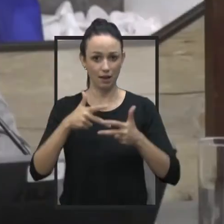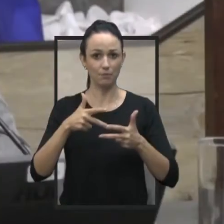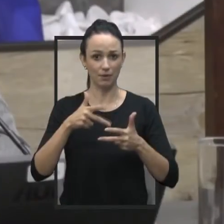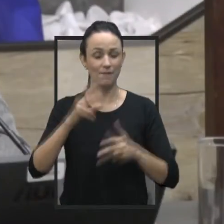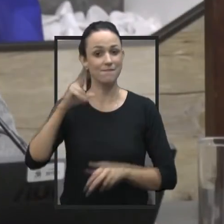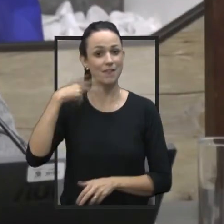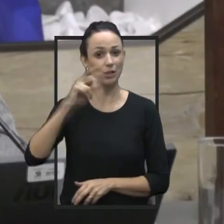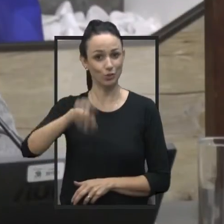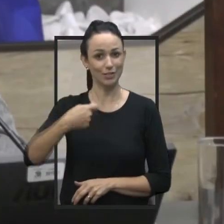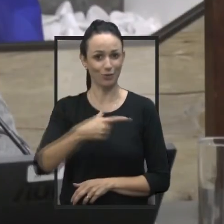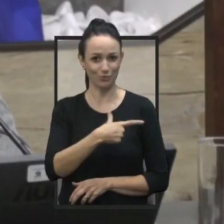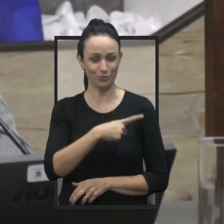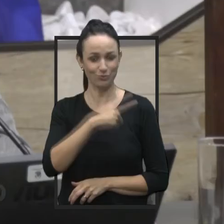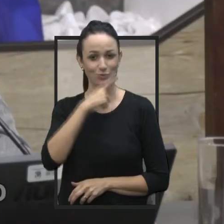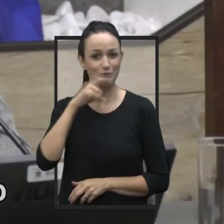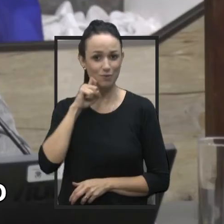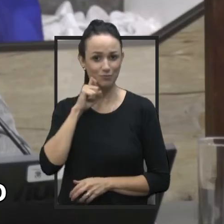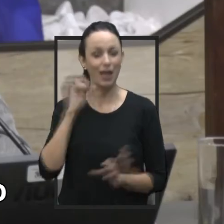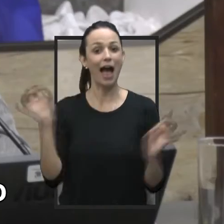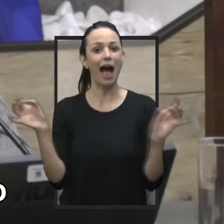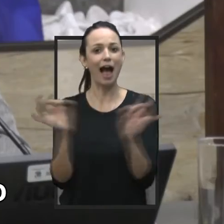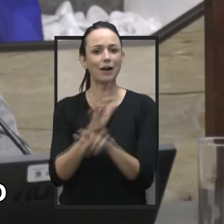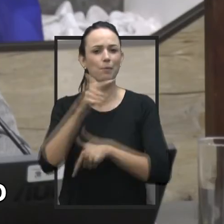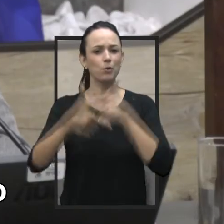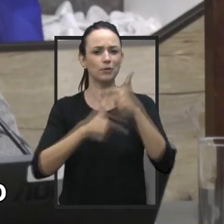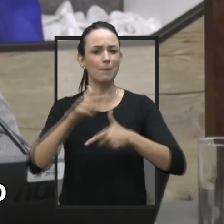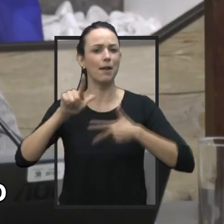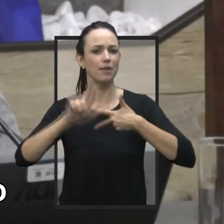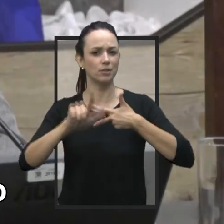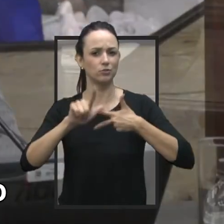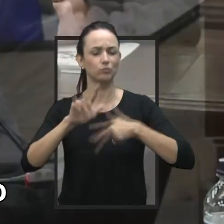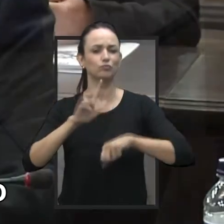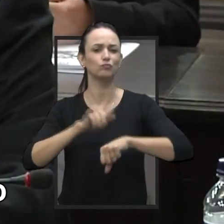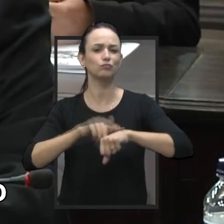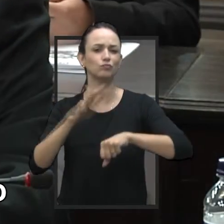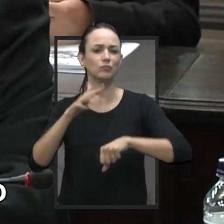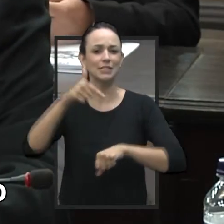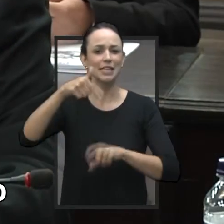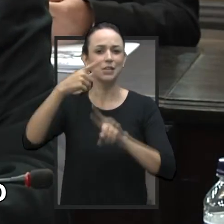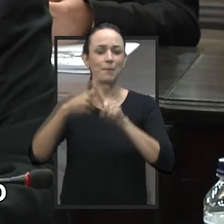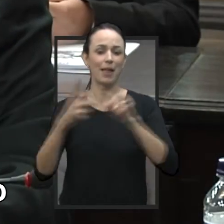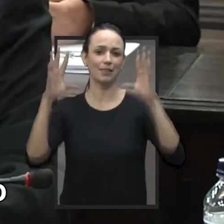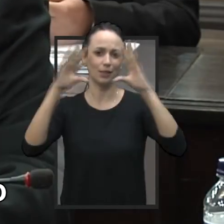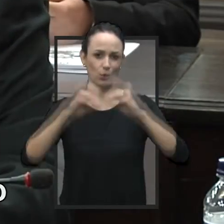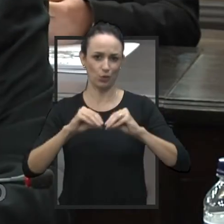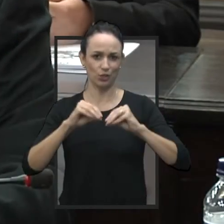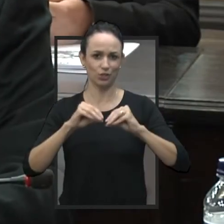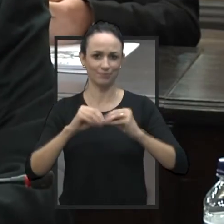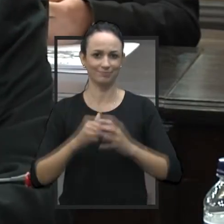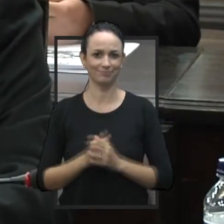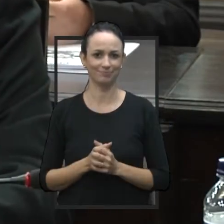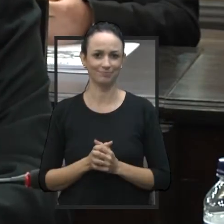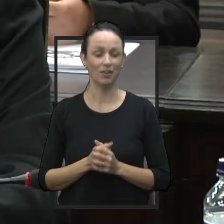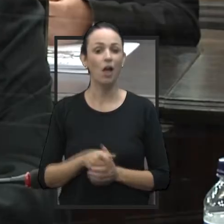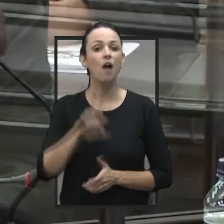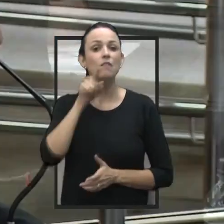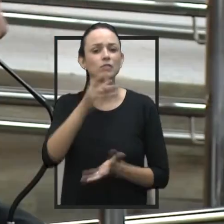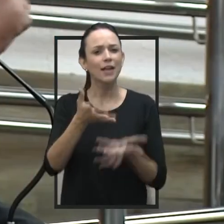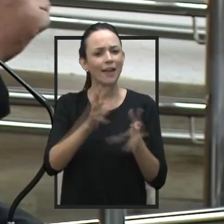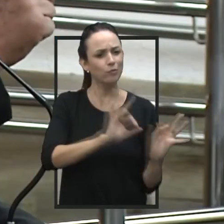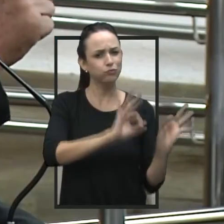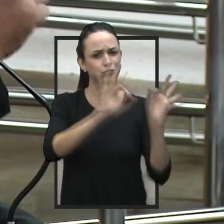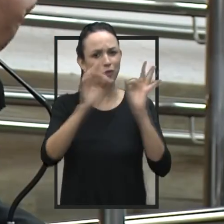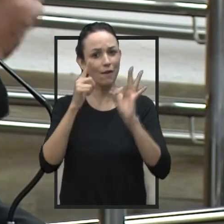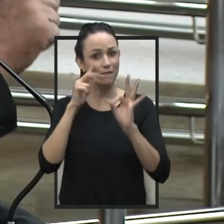Municipal de Jaú, vereador João Brandão, encerrou os trabalhos legislativos por volta das sete e meia da noite. Para